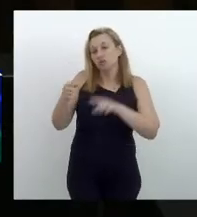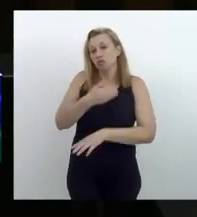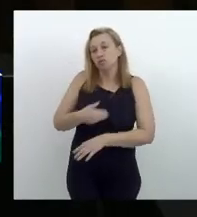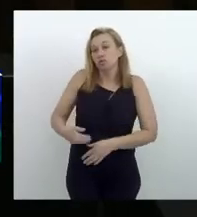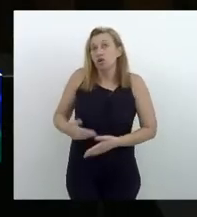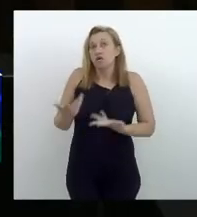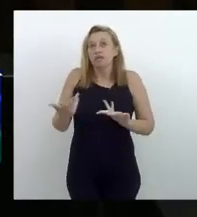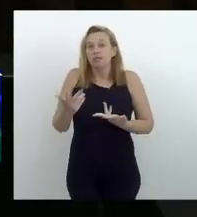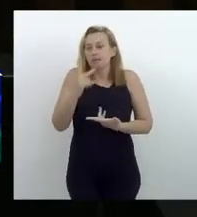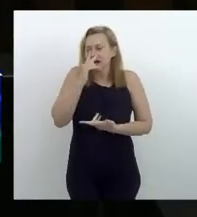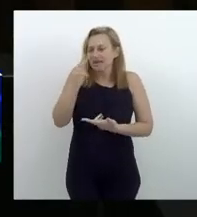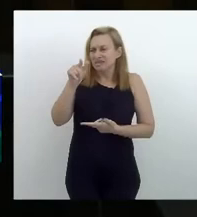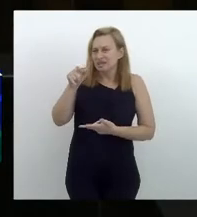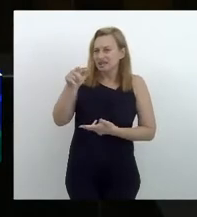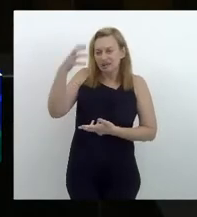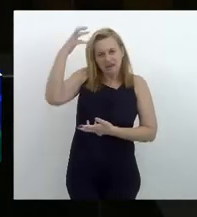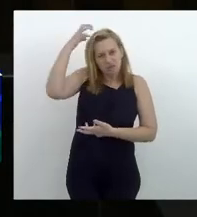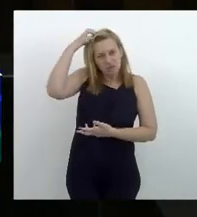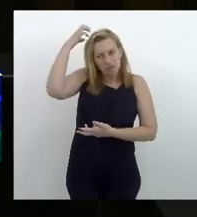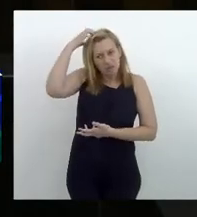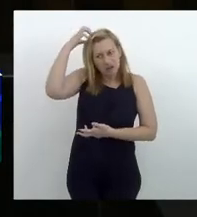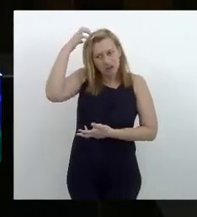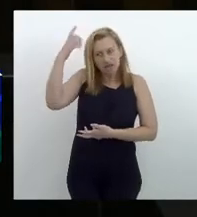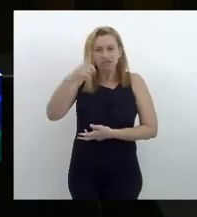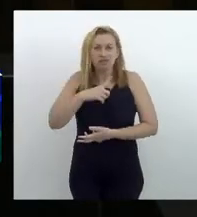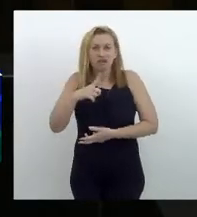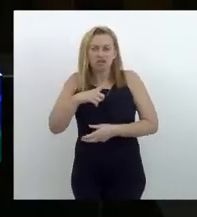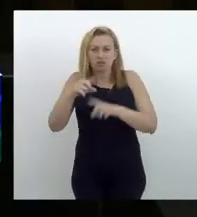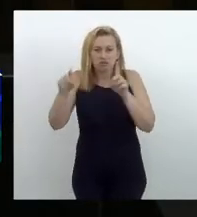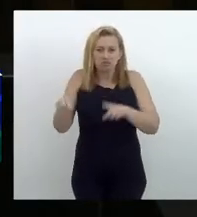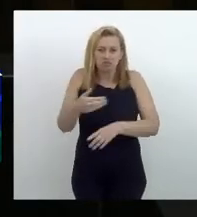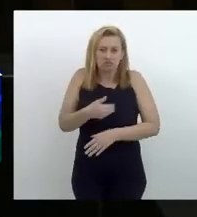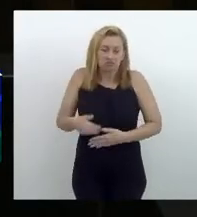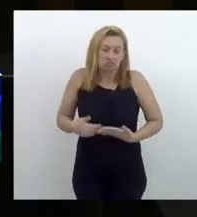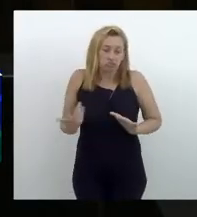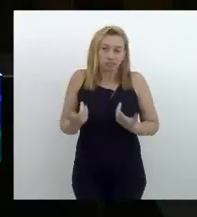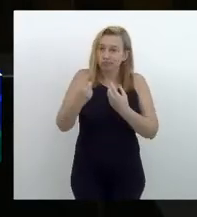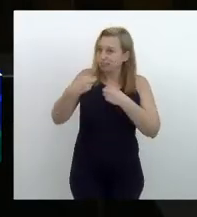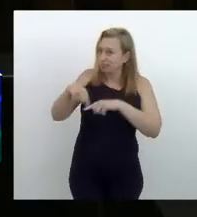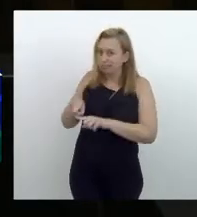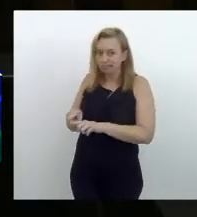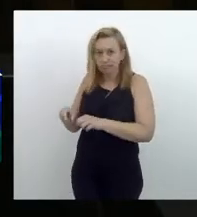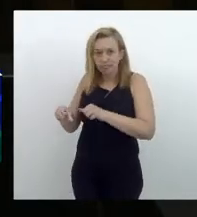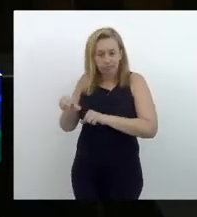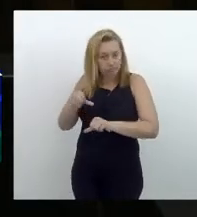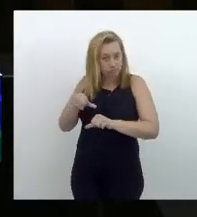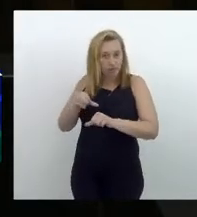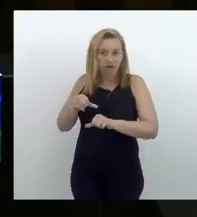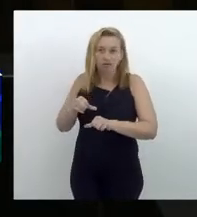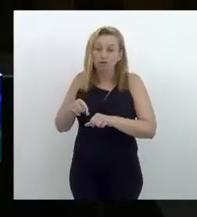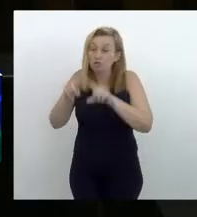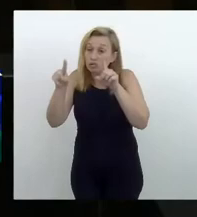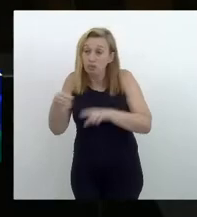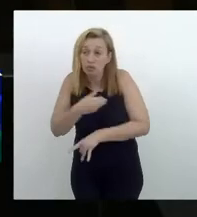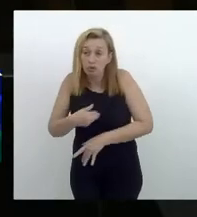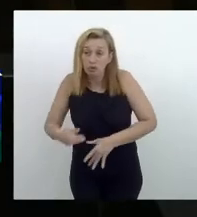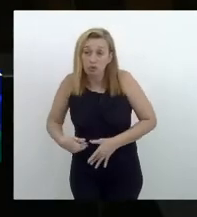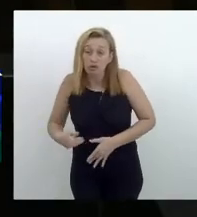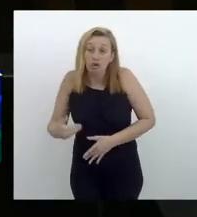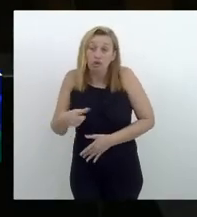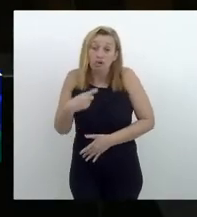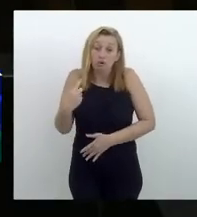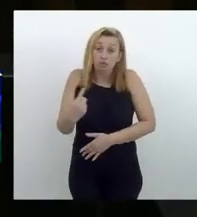o responsável pelas mazelas do Estado. Ao contrário, o funcionalismo público é o nosso